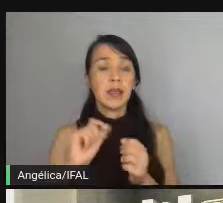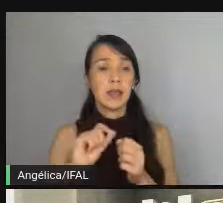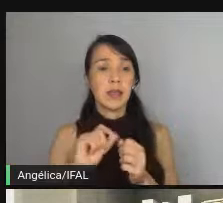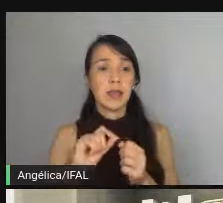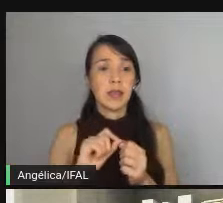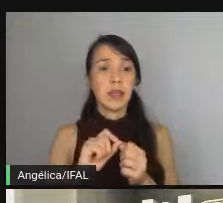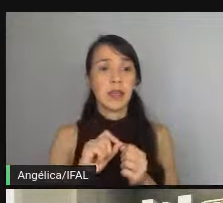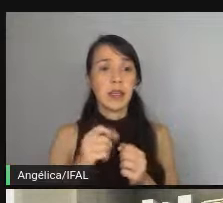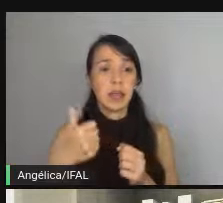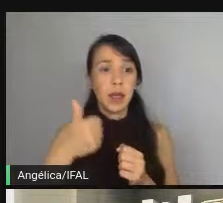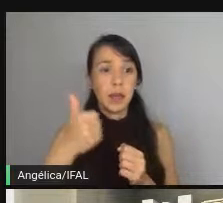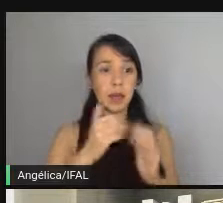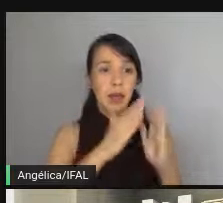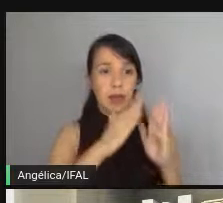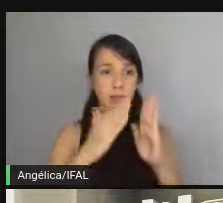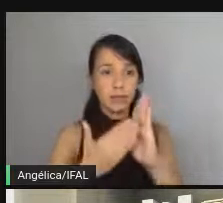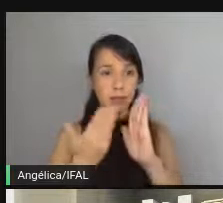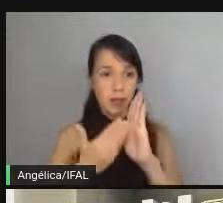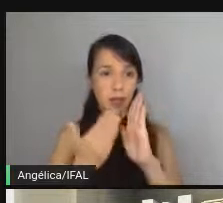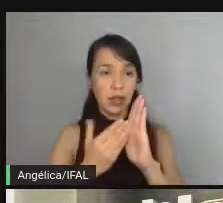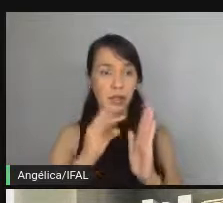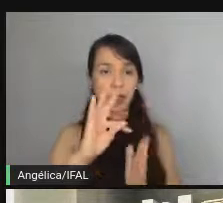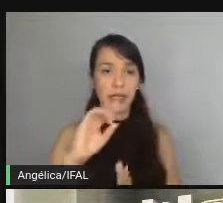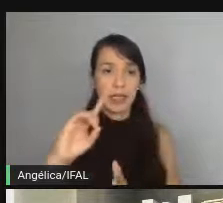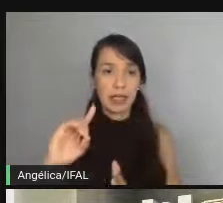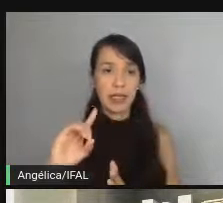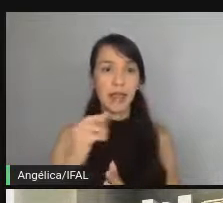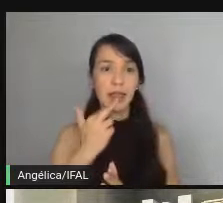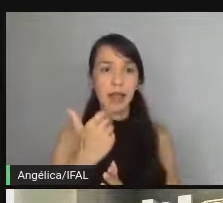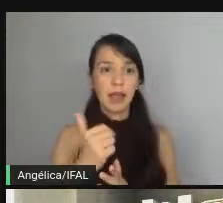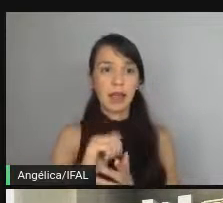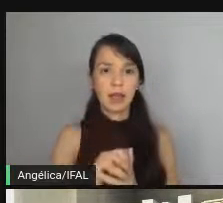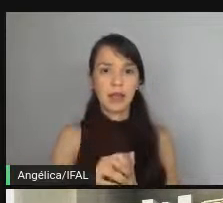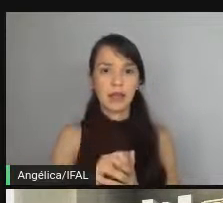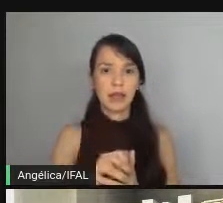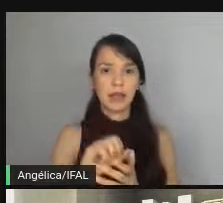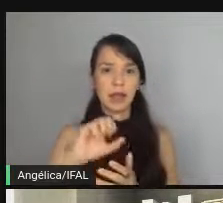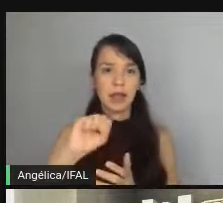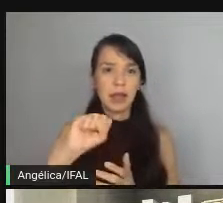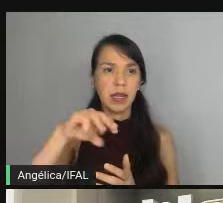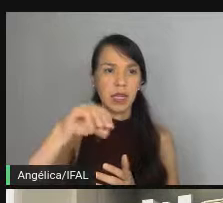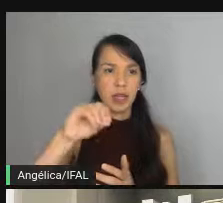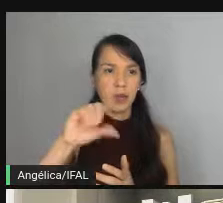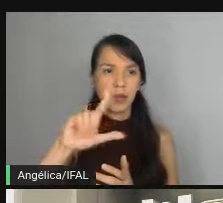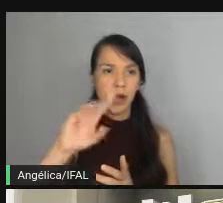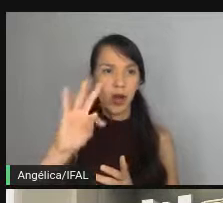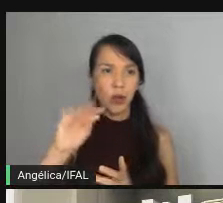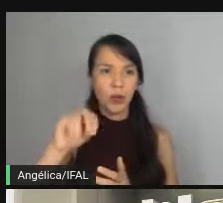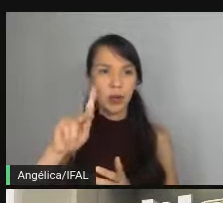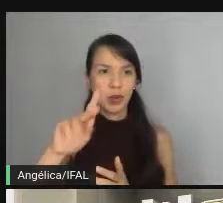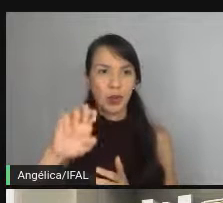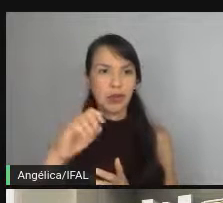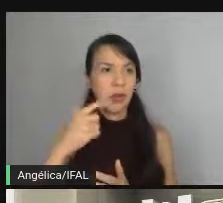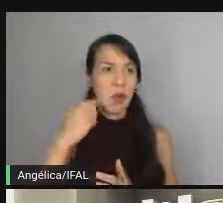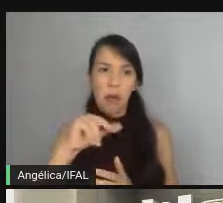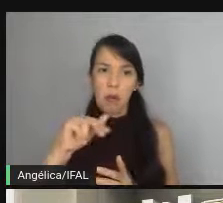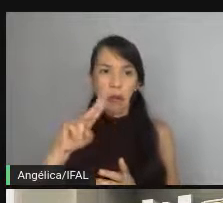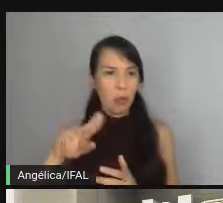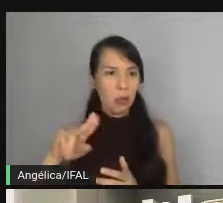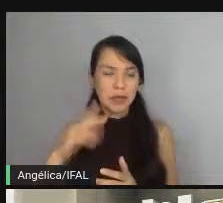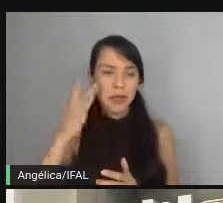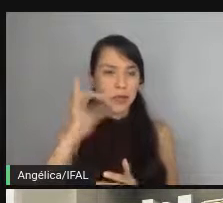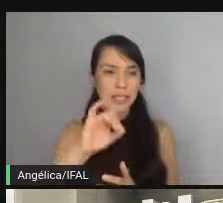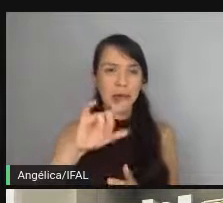a primeira biblioteca do TDD na linguagem de Smalltalk. Eu nunca mexi Smalltalk na vida. Não sei se o Farmer já tocou nele.